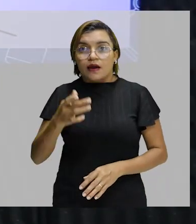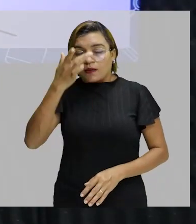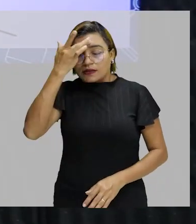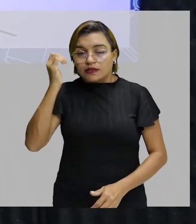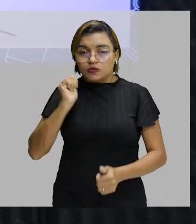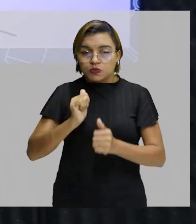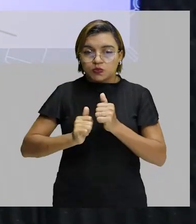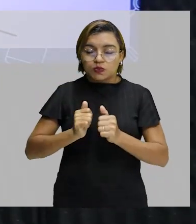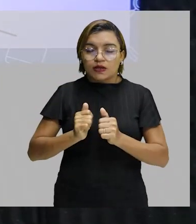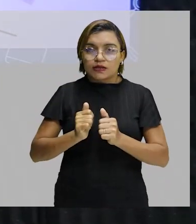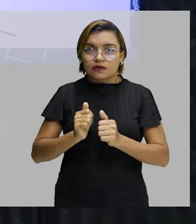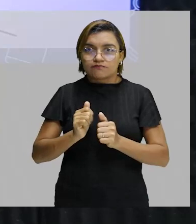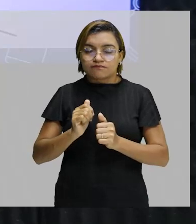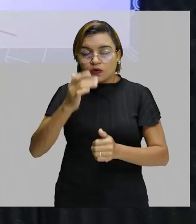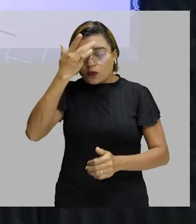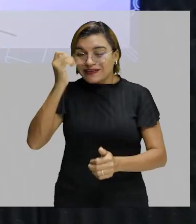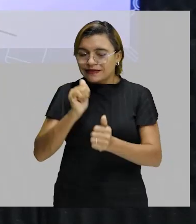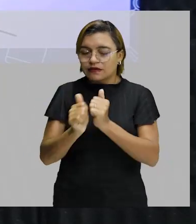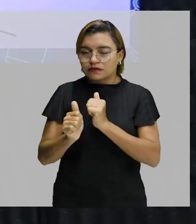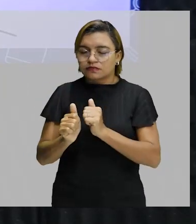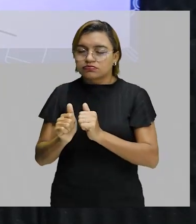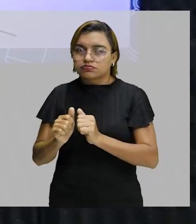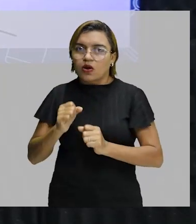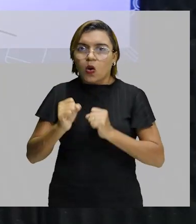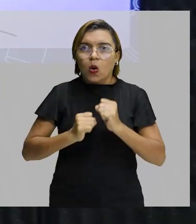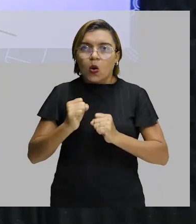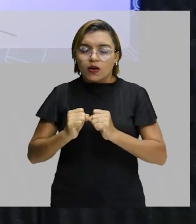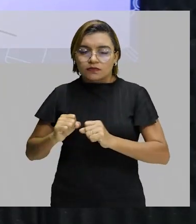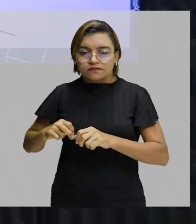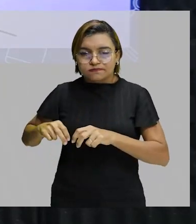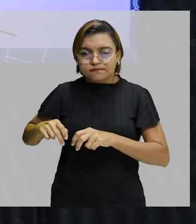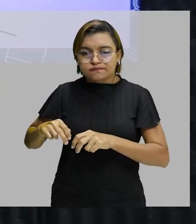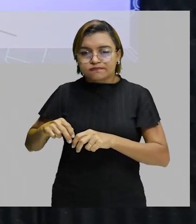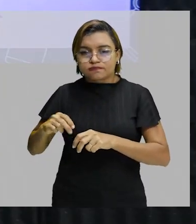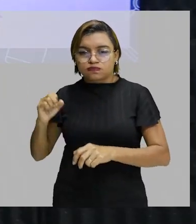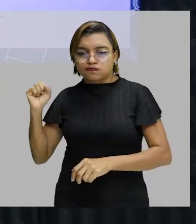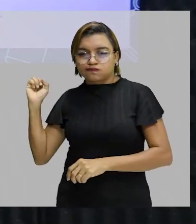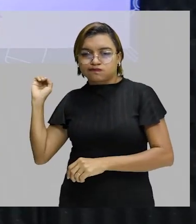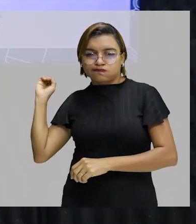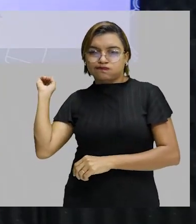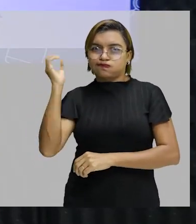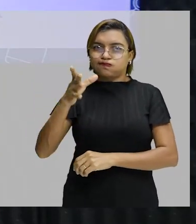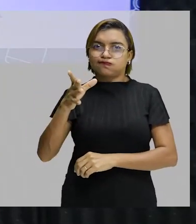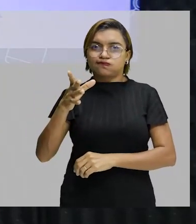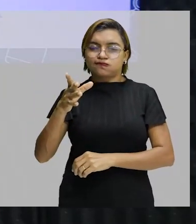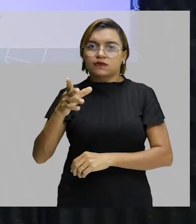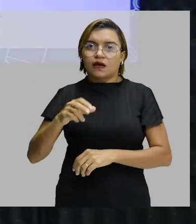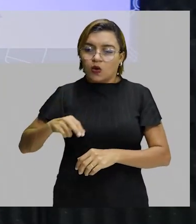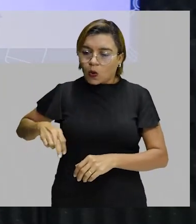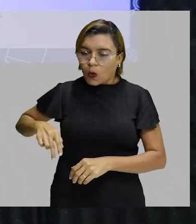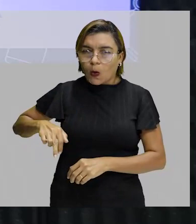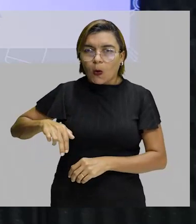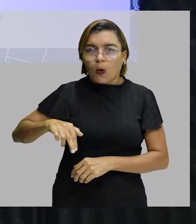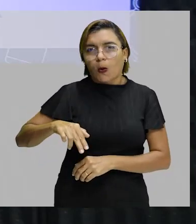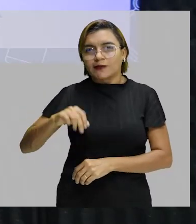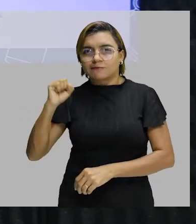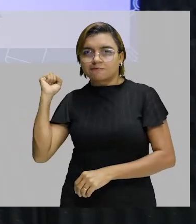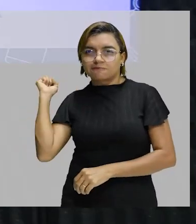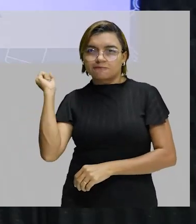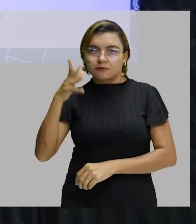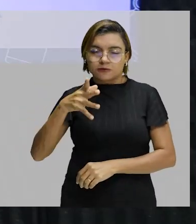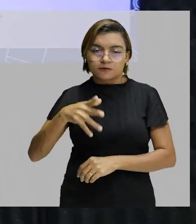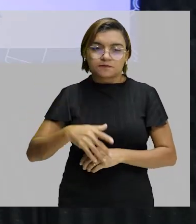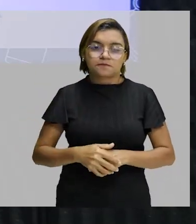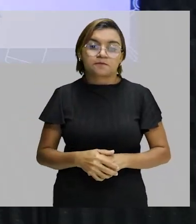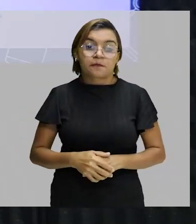,5 e lança esse dardo com a intenção de lançar ele o mais distante possível. Peso do dardo no feminino,